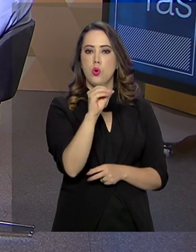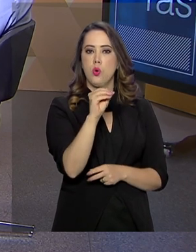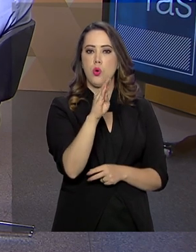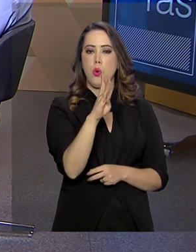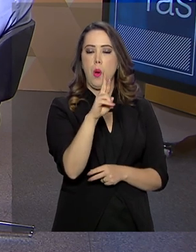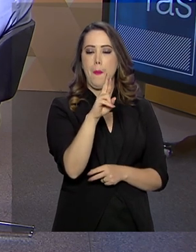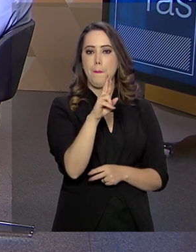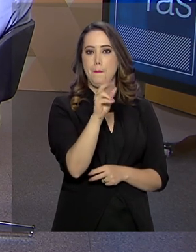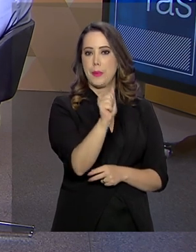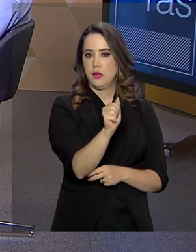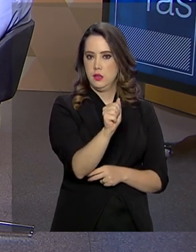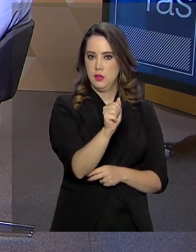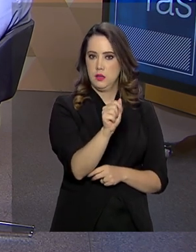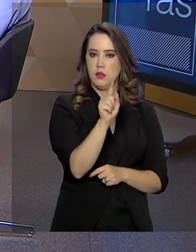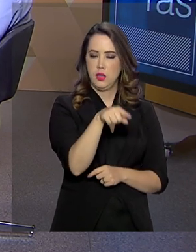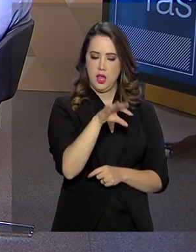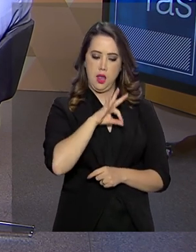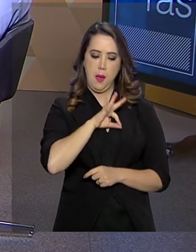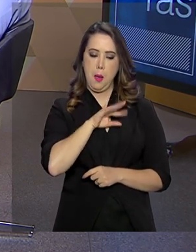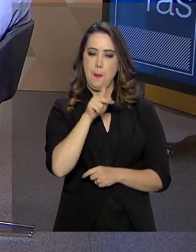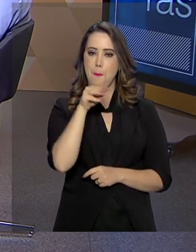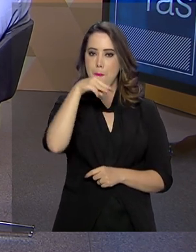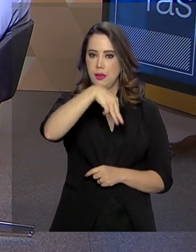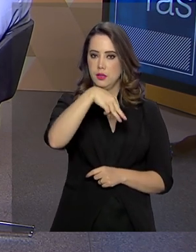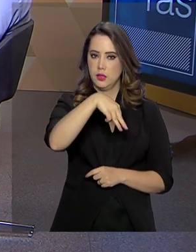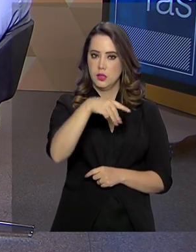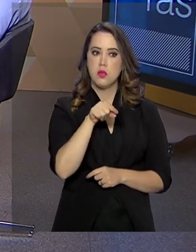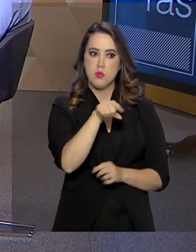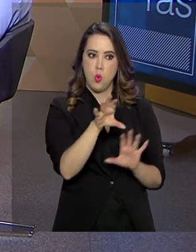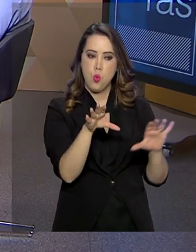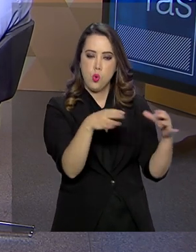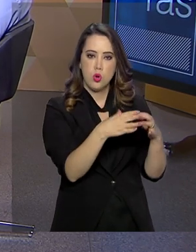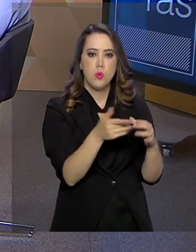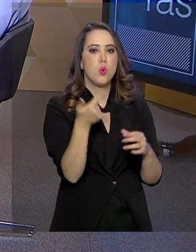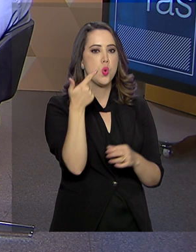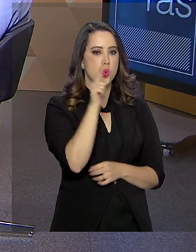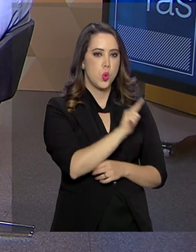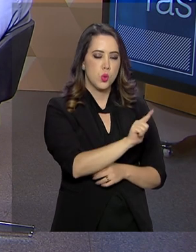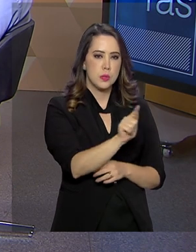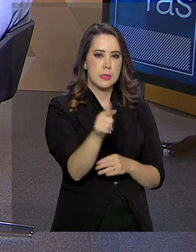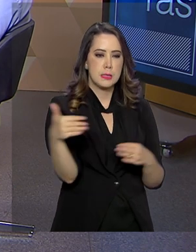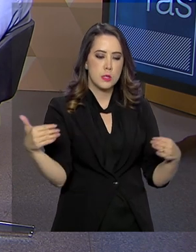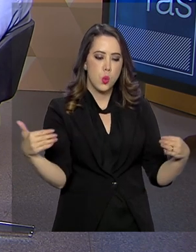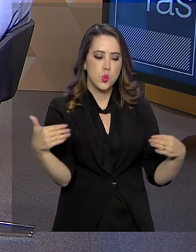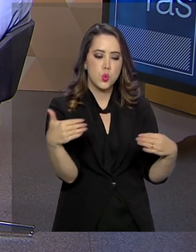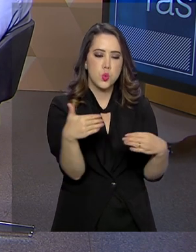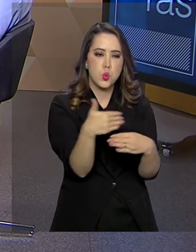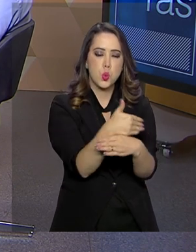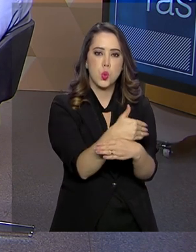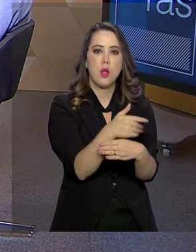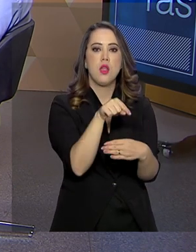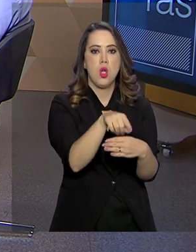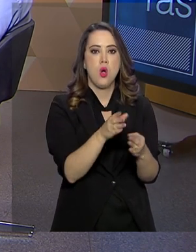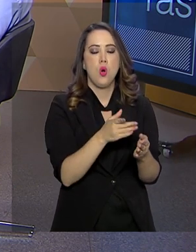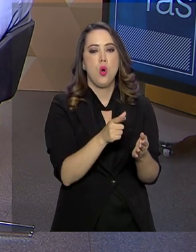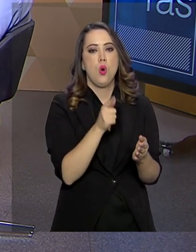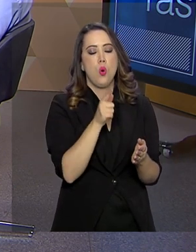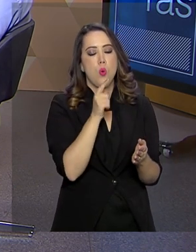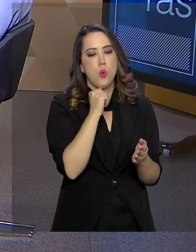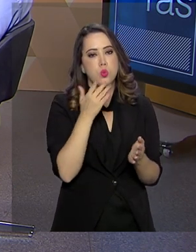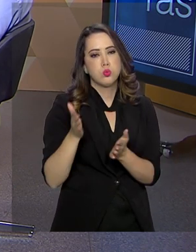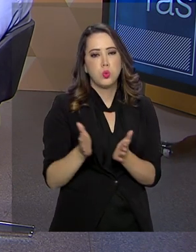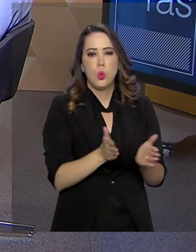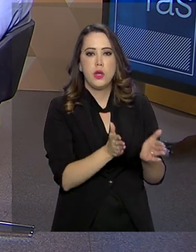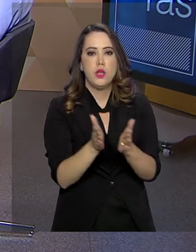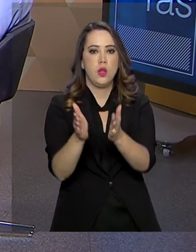Polícia Militar. Essa equipe, ela conseguiu bloquear a face norte do rio, da ponte Ayrton Senna, do rio Paraná. E para